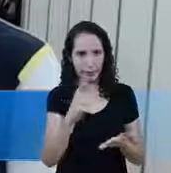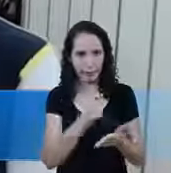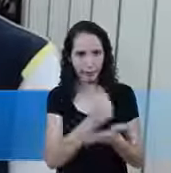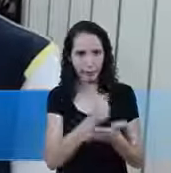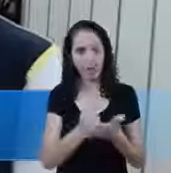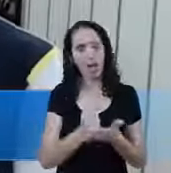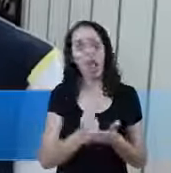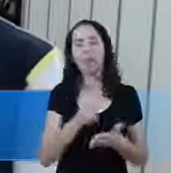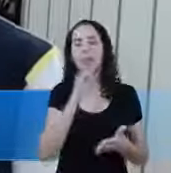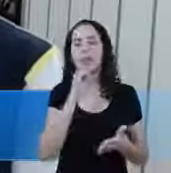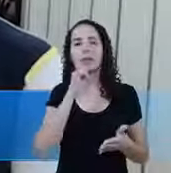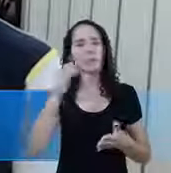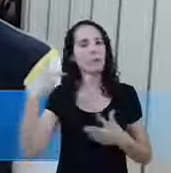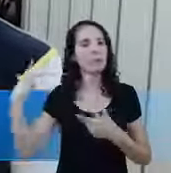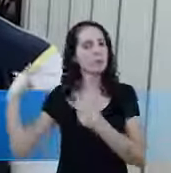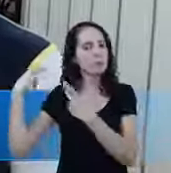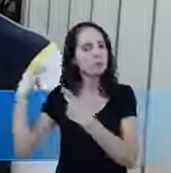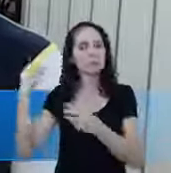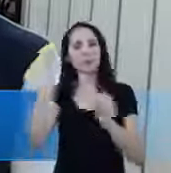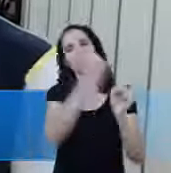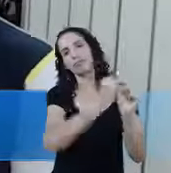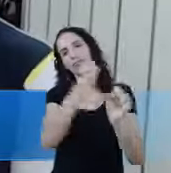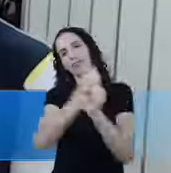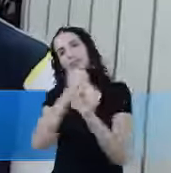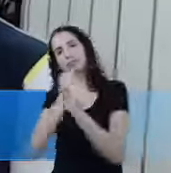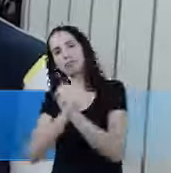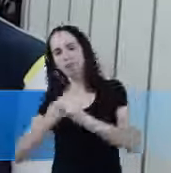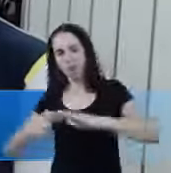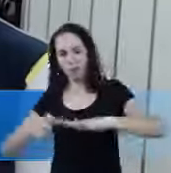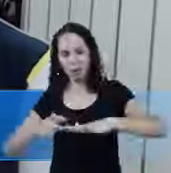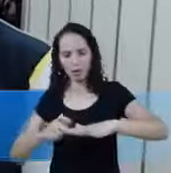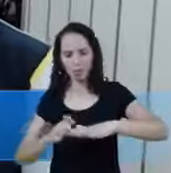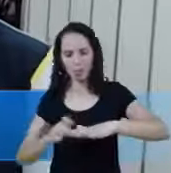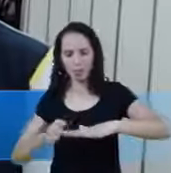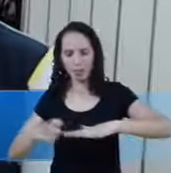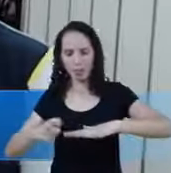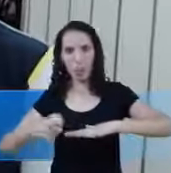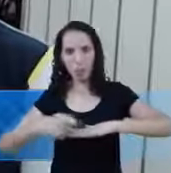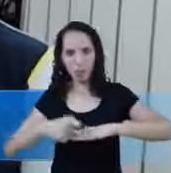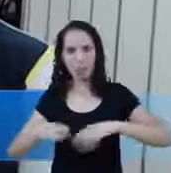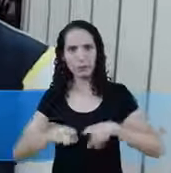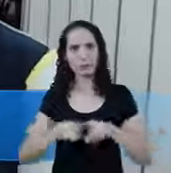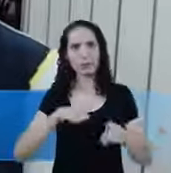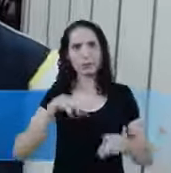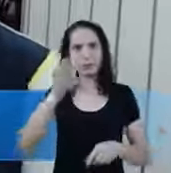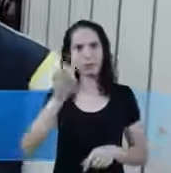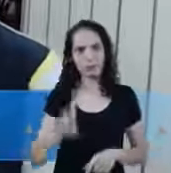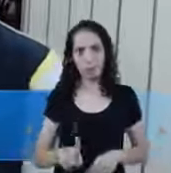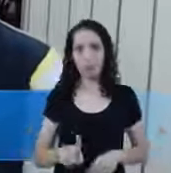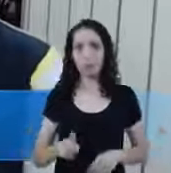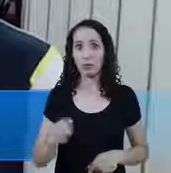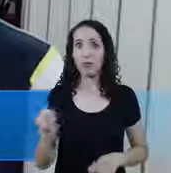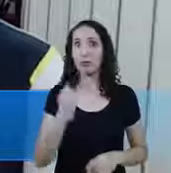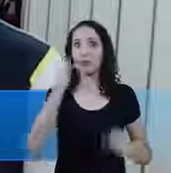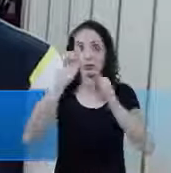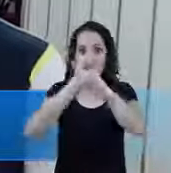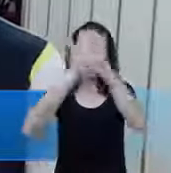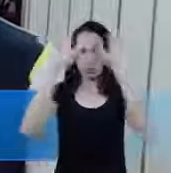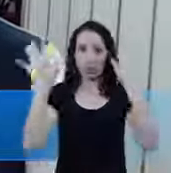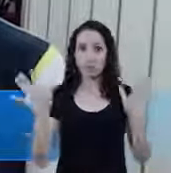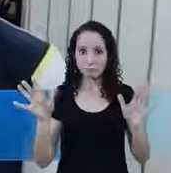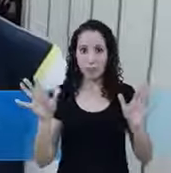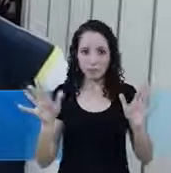manicure Um cabeleireiro Um pedreiro Um ambulante Todos esses também vão ter direito Isso daí é bom a gente deixar bem claro